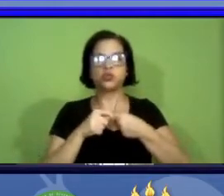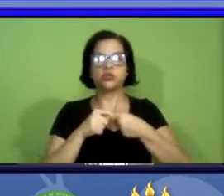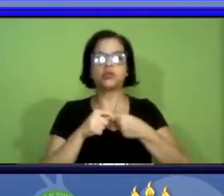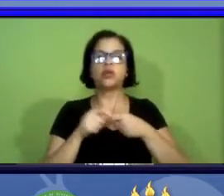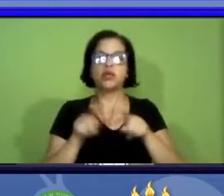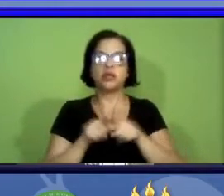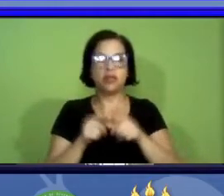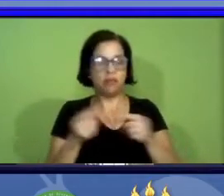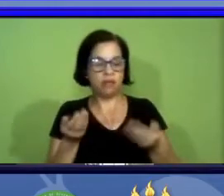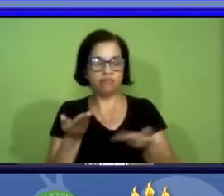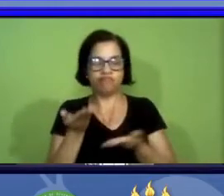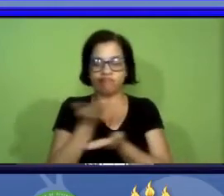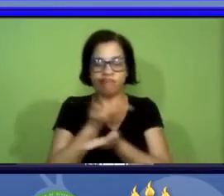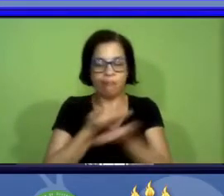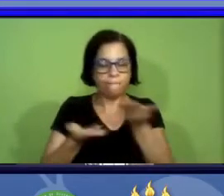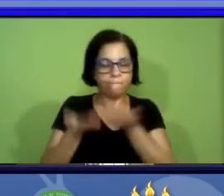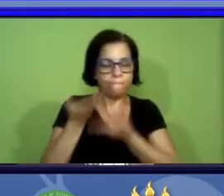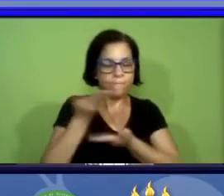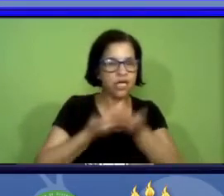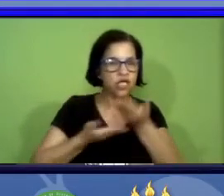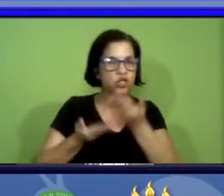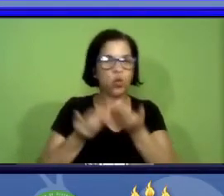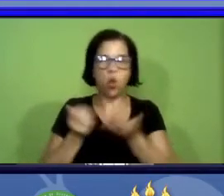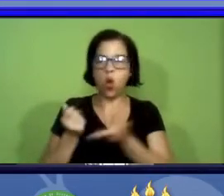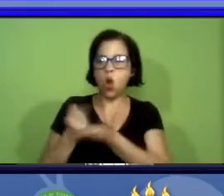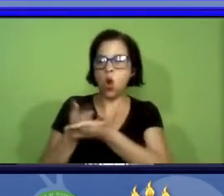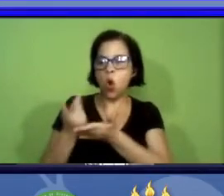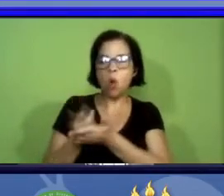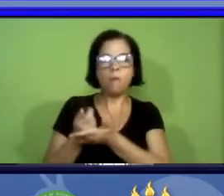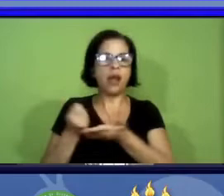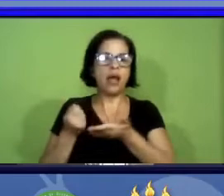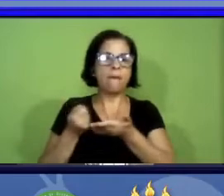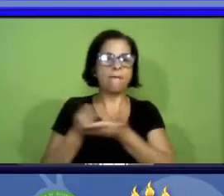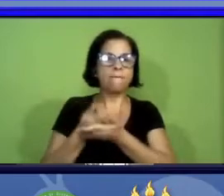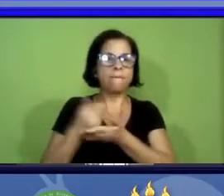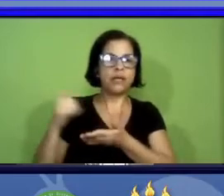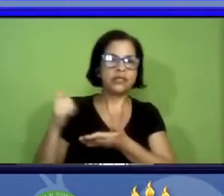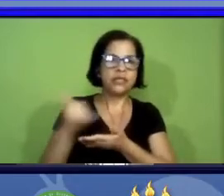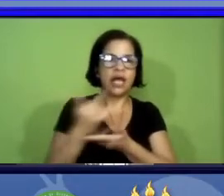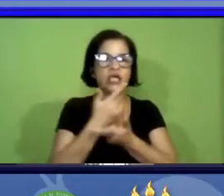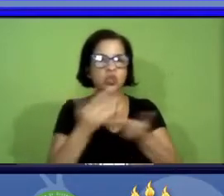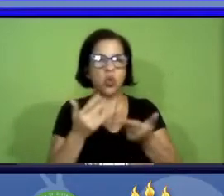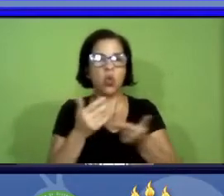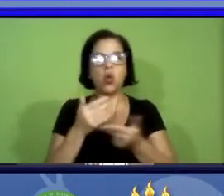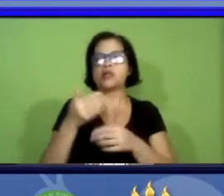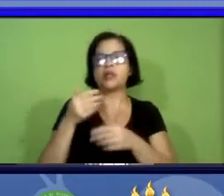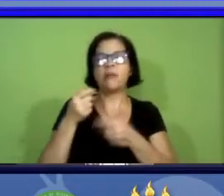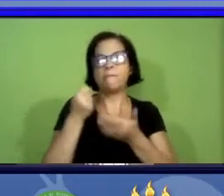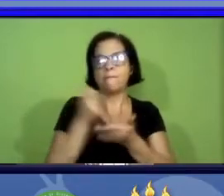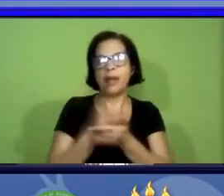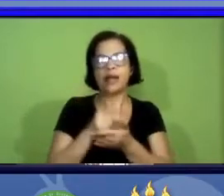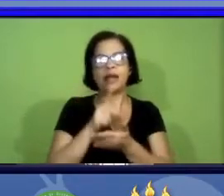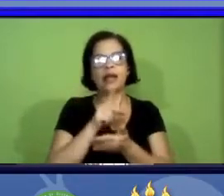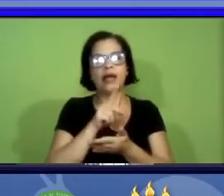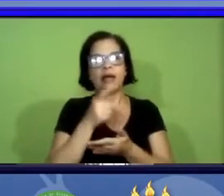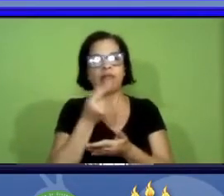interface de compra de passagem de disponibilização de diárias aos